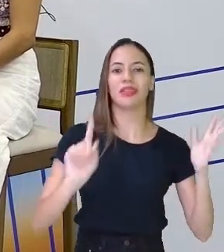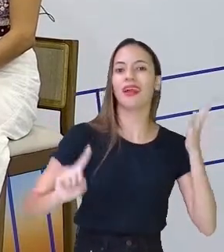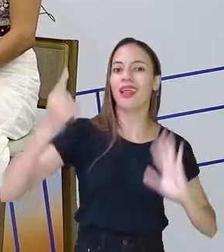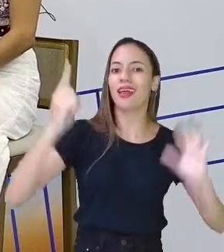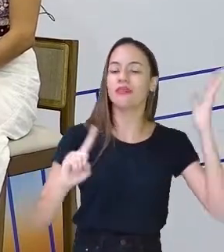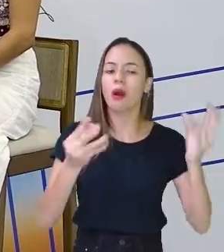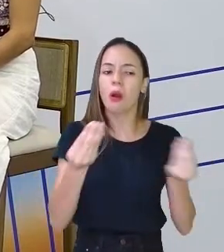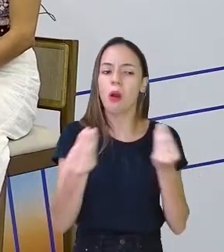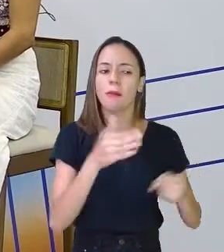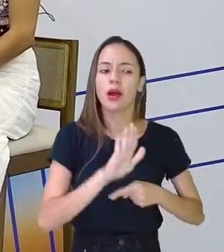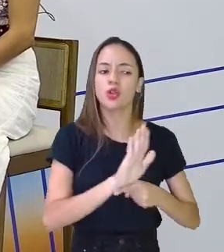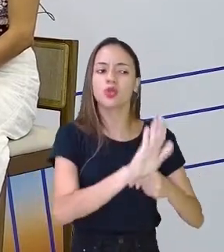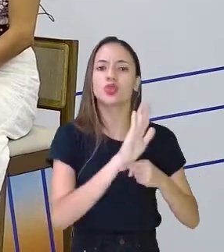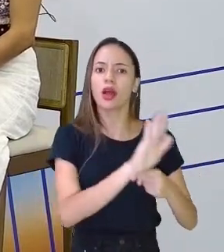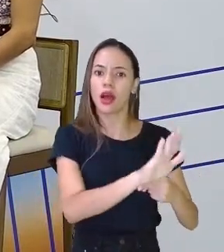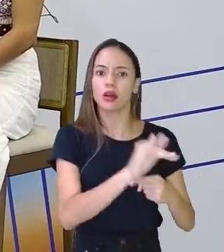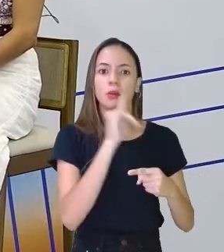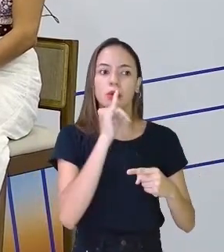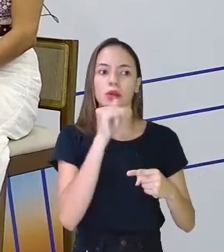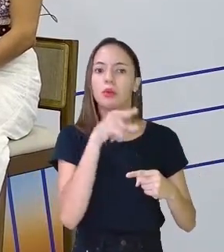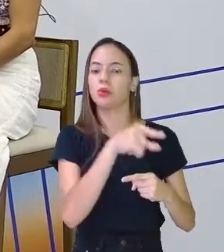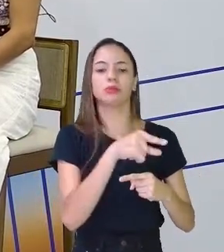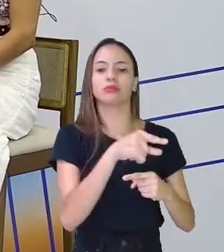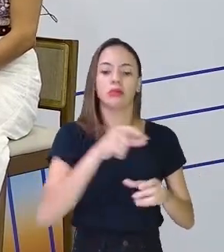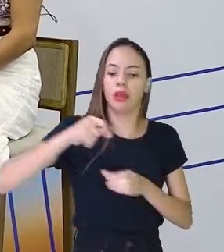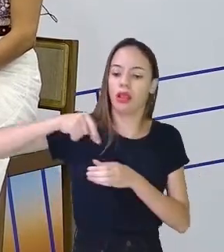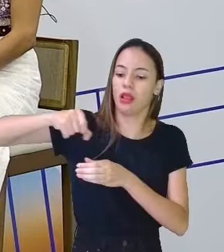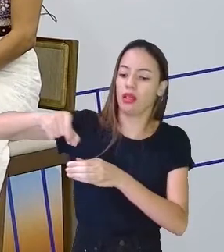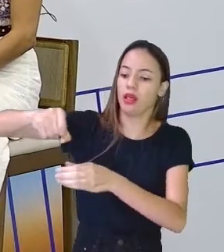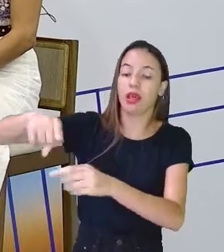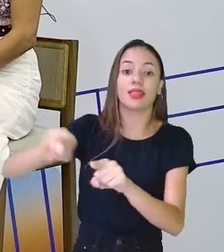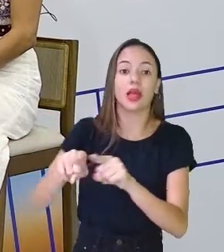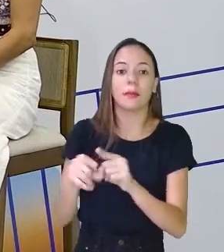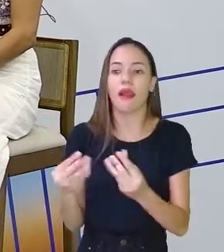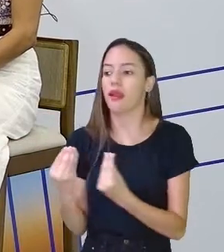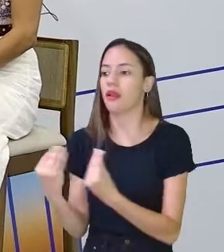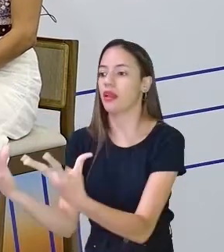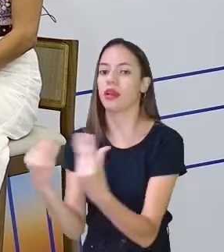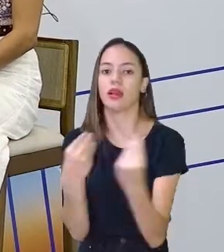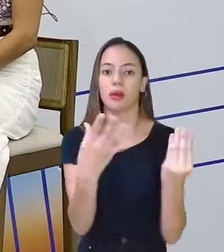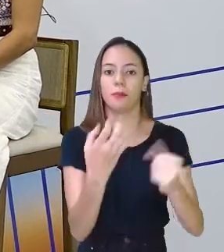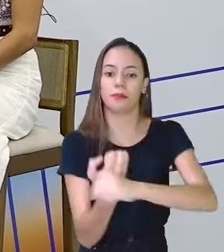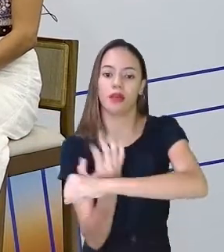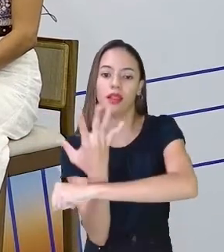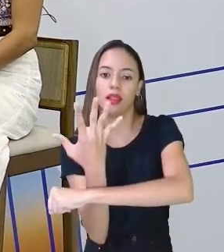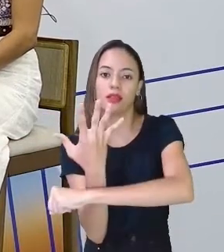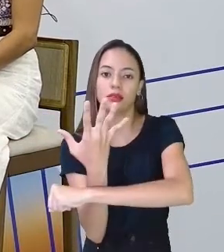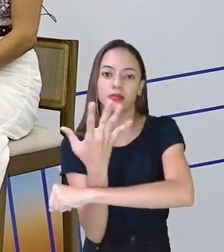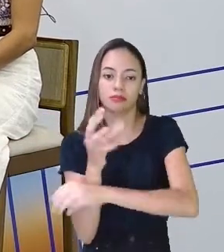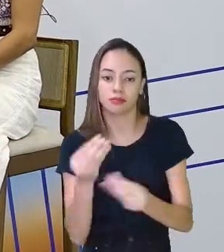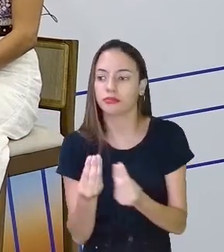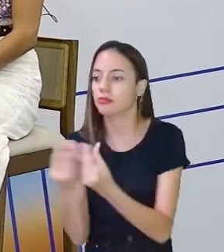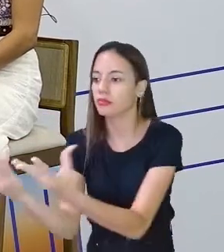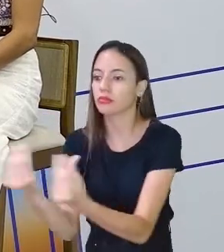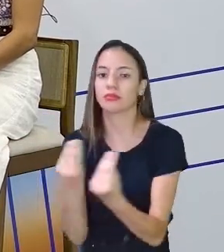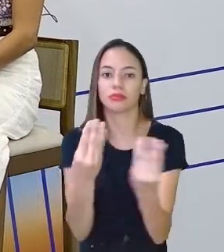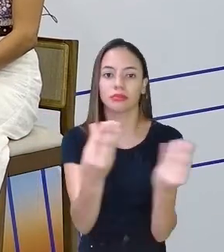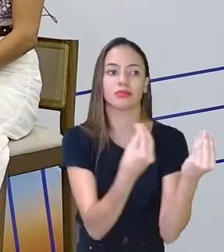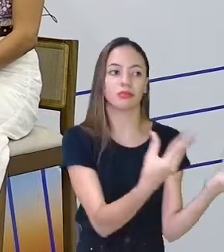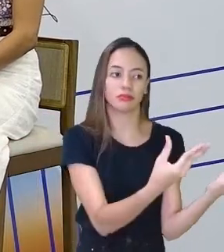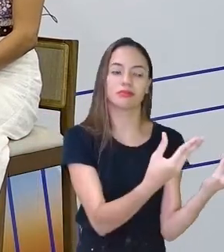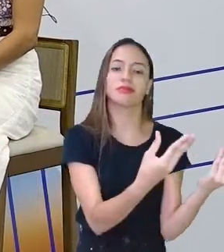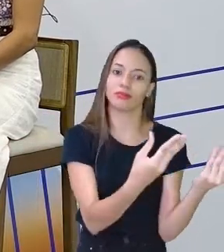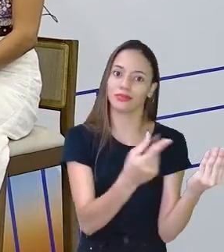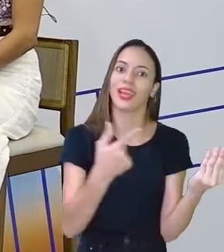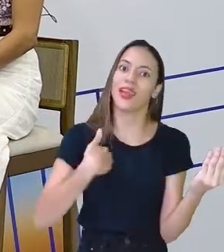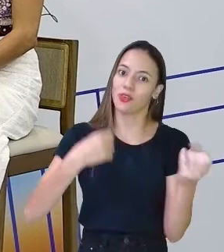ajuda a natureza? Plantando e distribuindo mudas de árvores, que ao decorrer de toda a sua vida, como